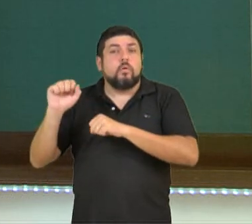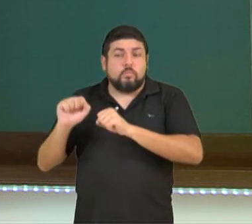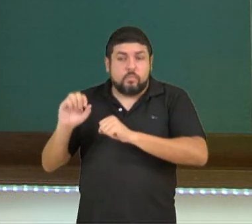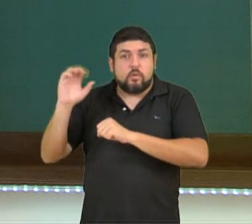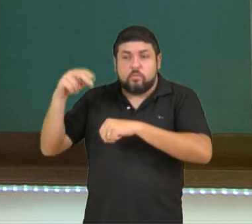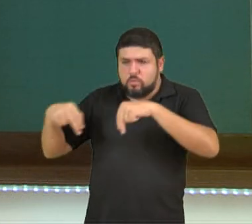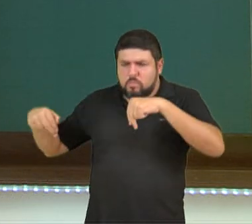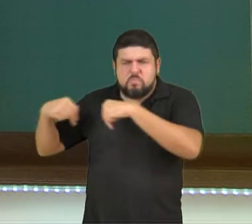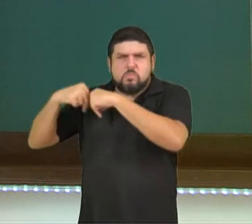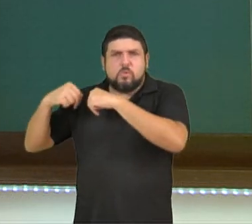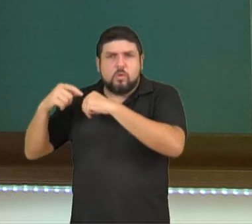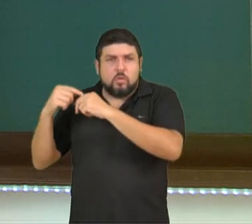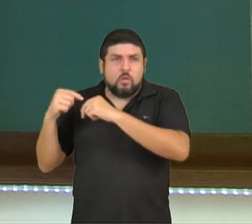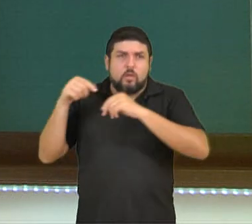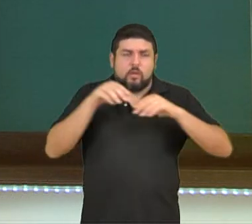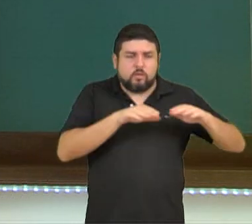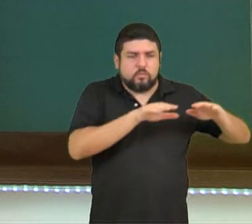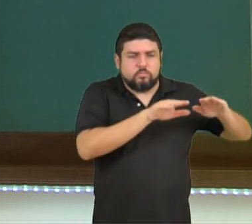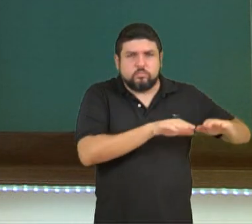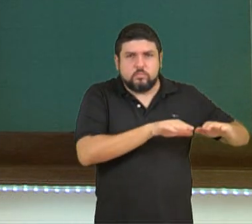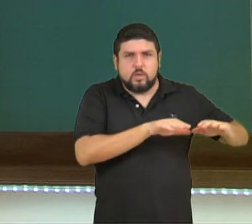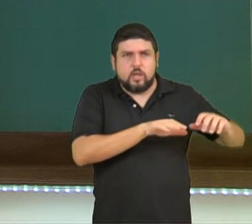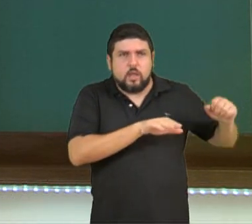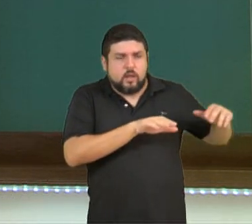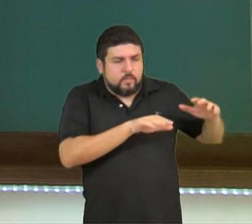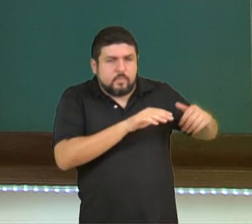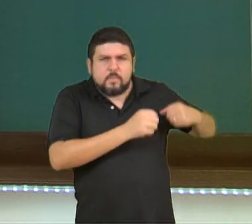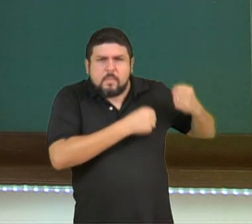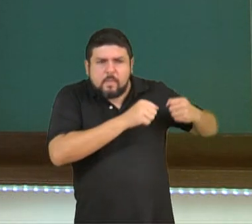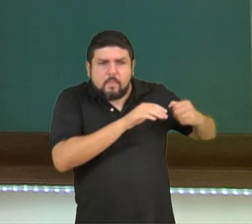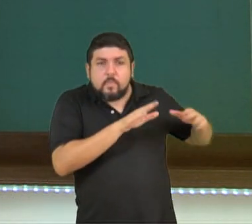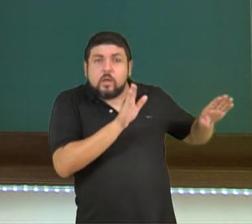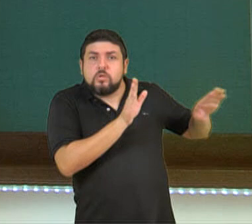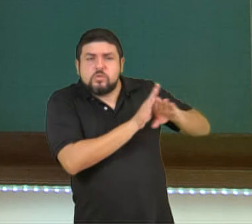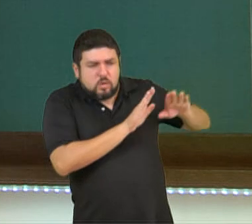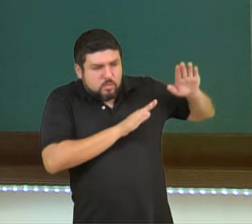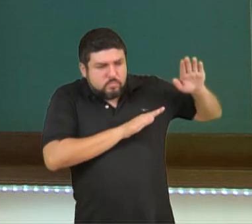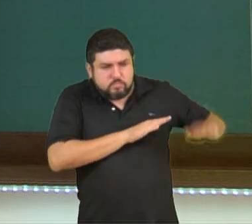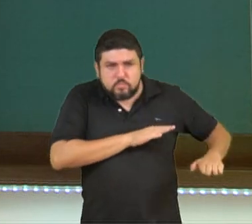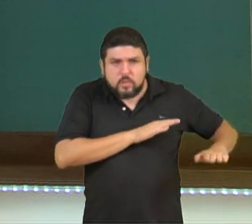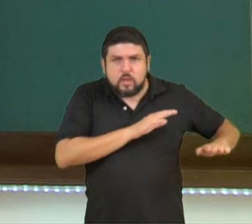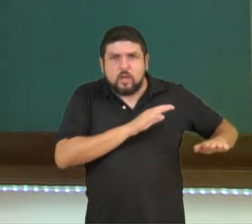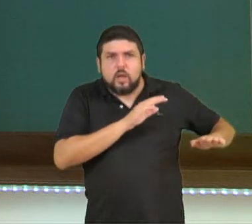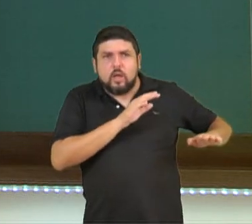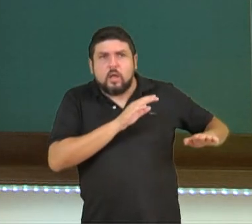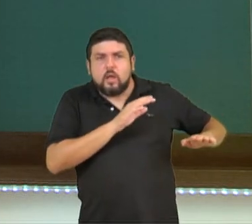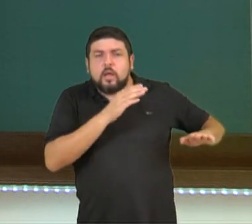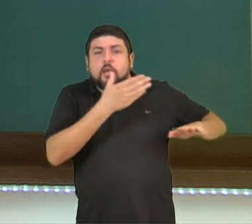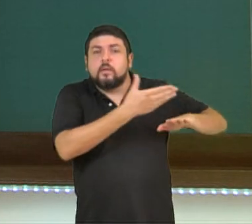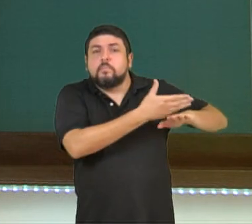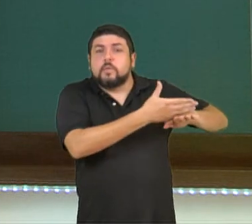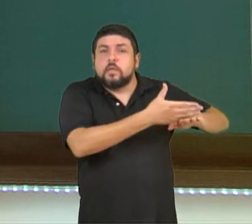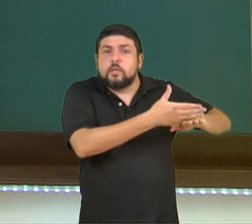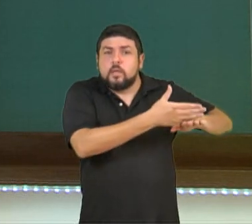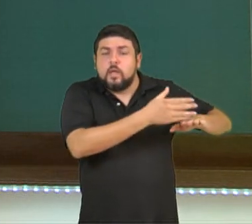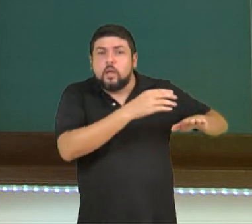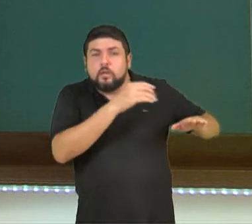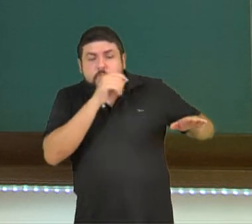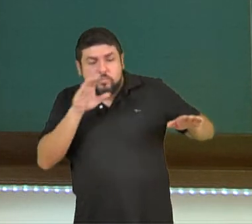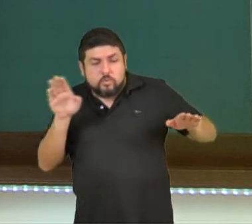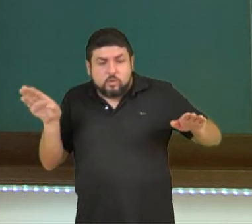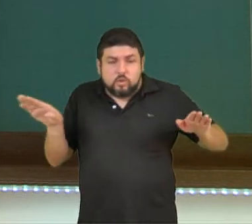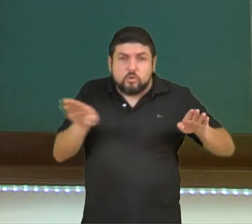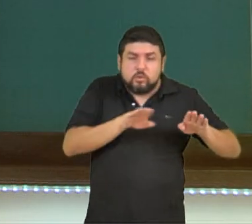na base branca aqui no caso e o ataque vai pisar na laranja, nesse caso dessa imagem. O objetivo é para evitar o contato que